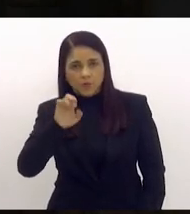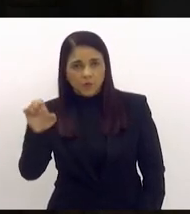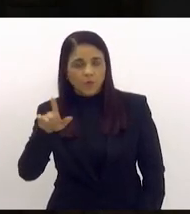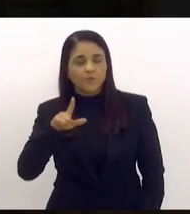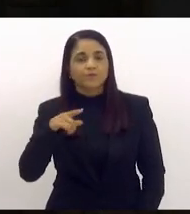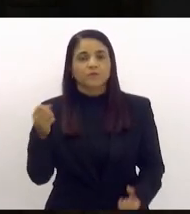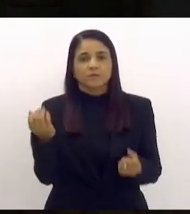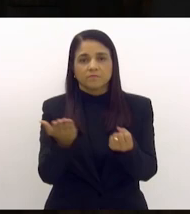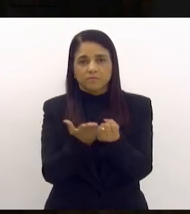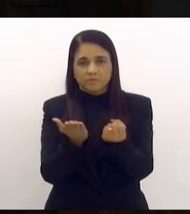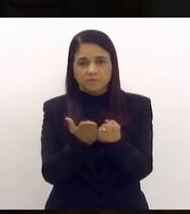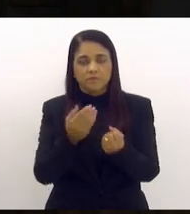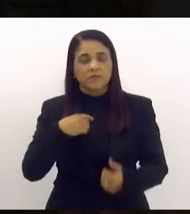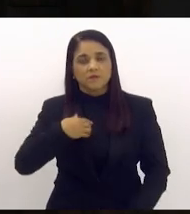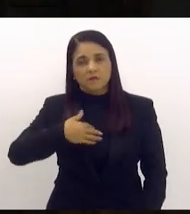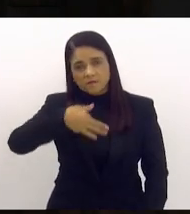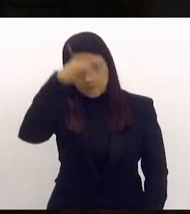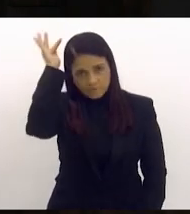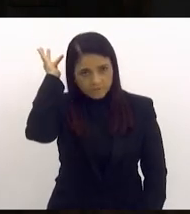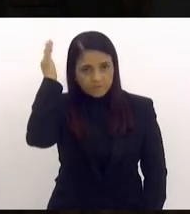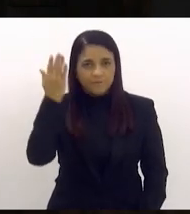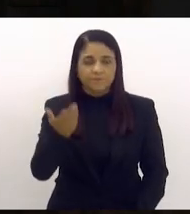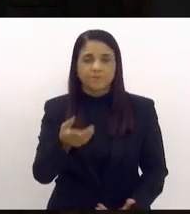deputado Fred Pacheco,